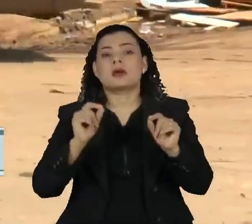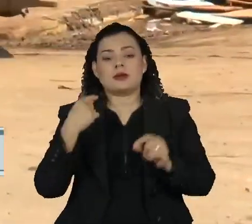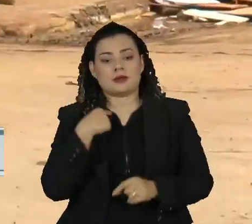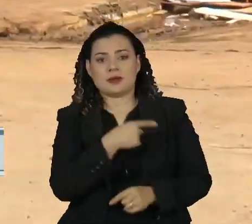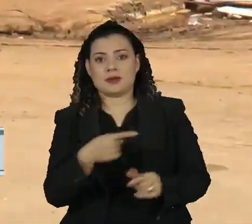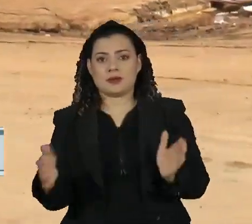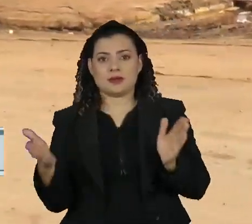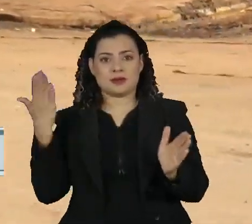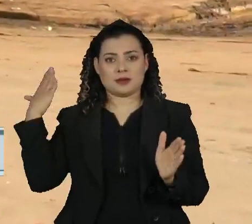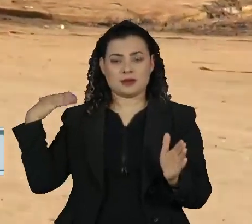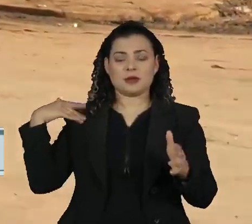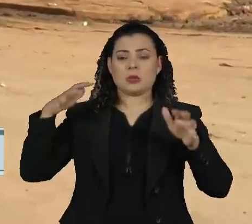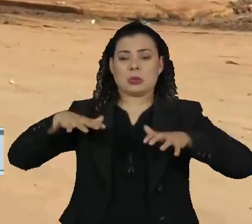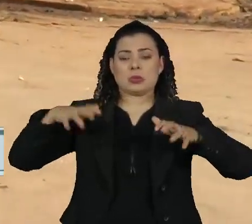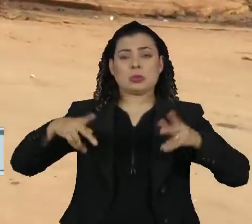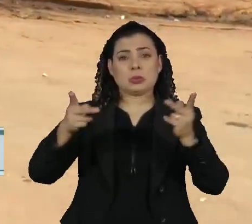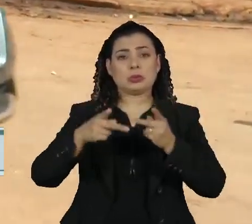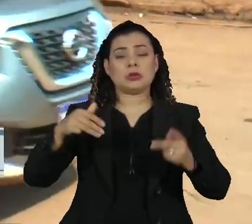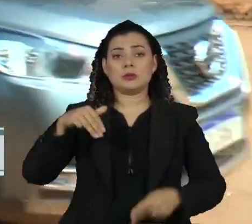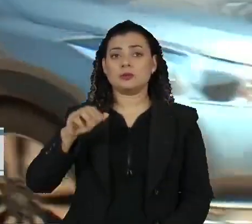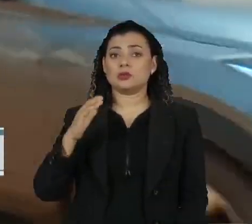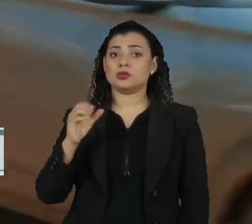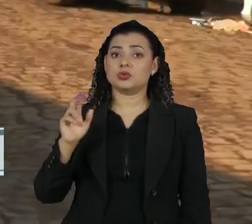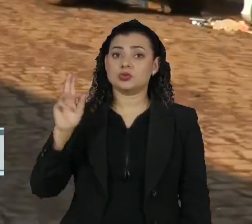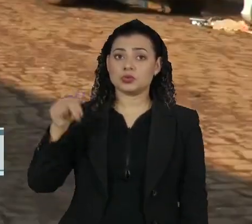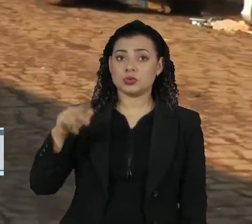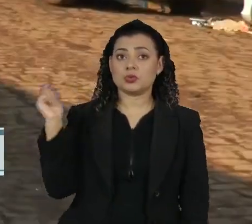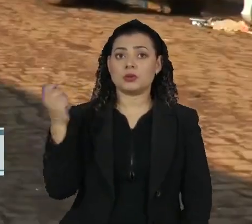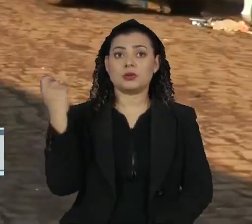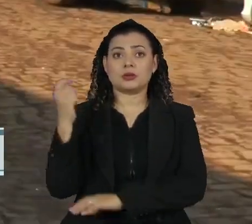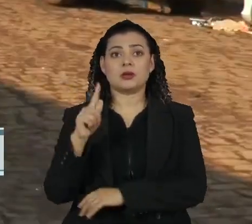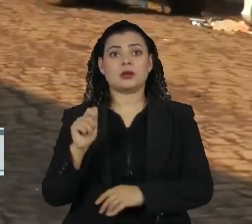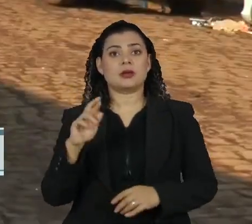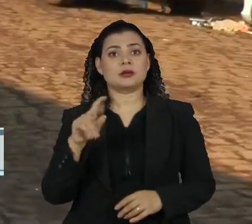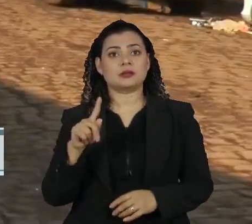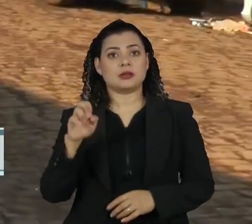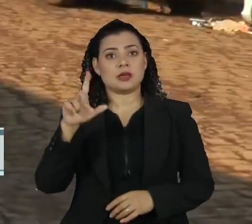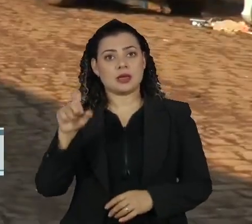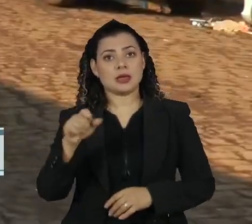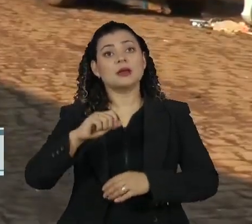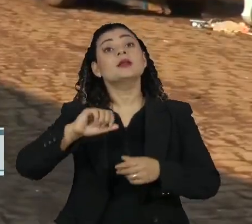últimos dias. De Mussum, no Rio Grande do Sul, Graziele Albuquerque, para o Jornal da Tarde.